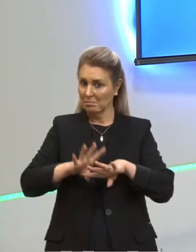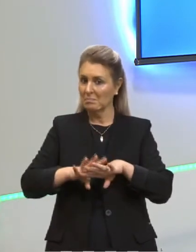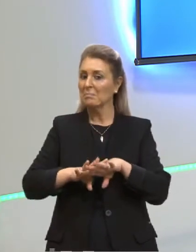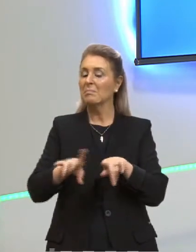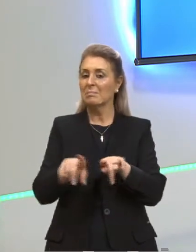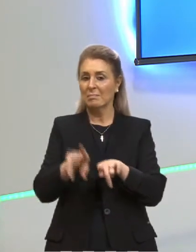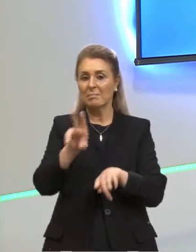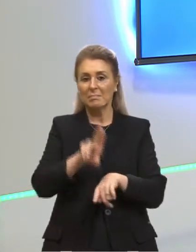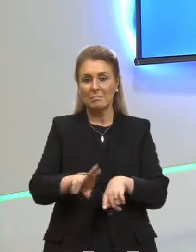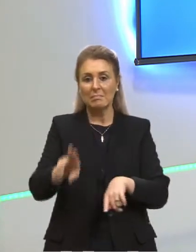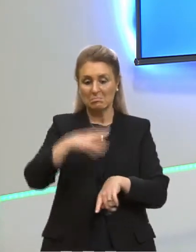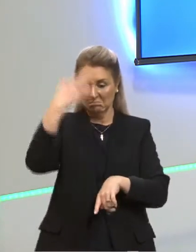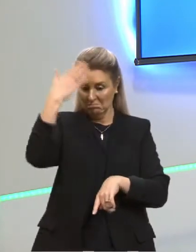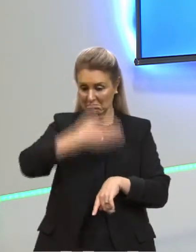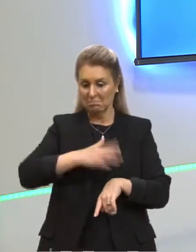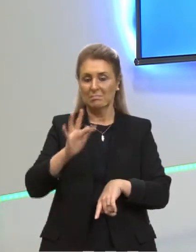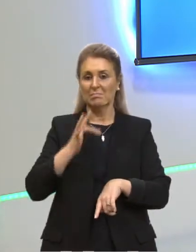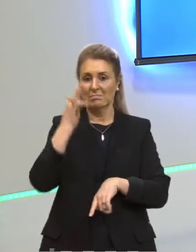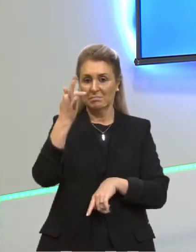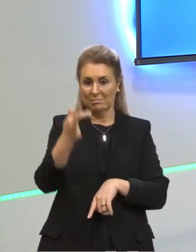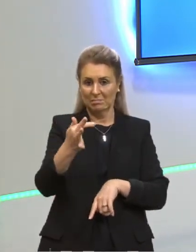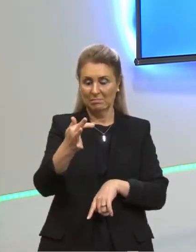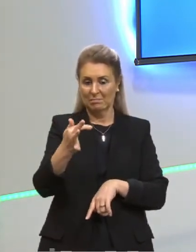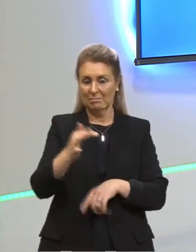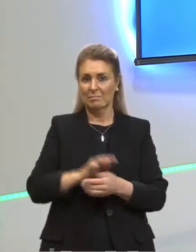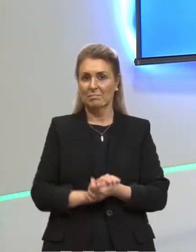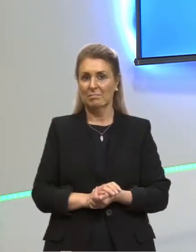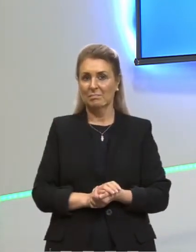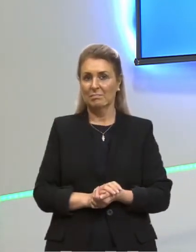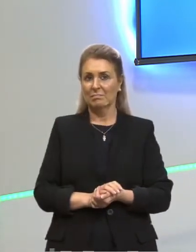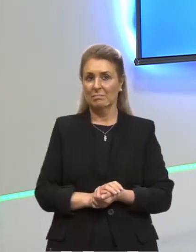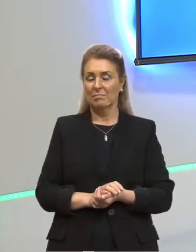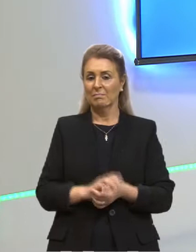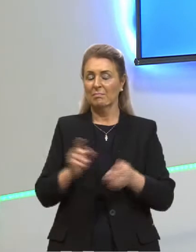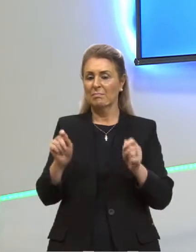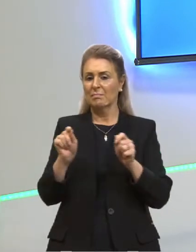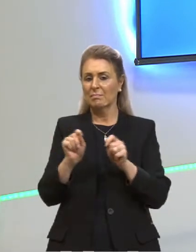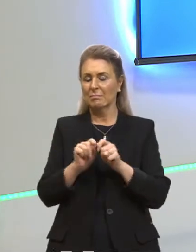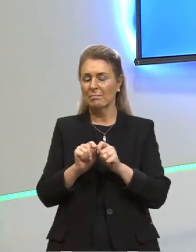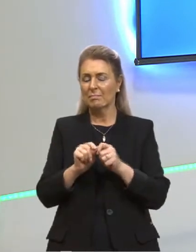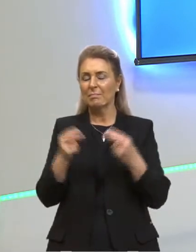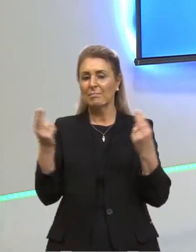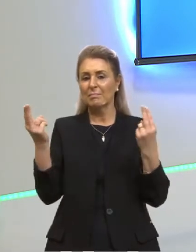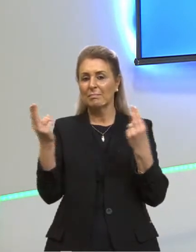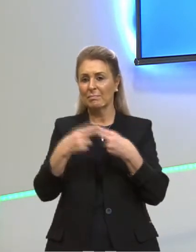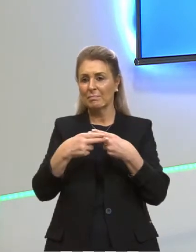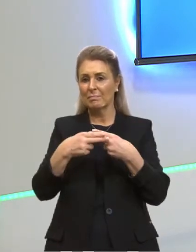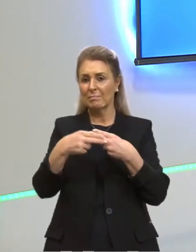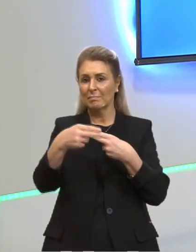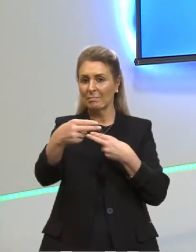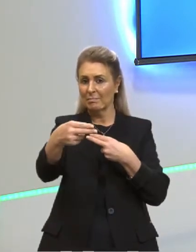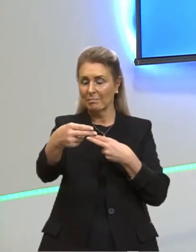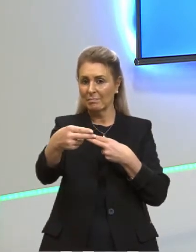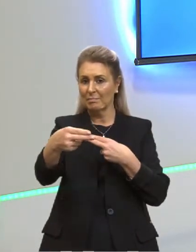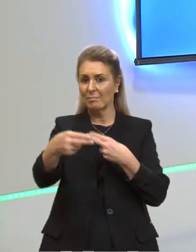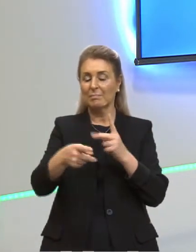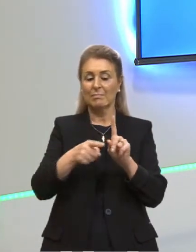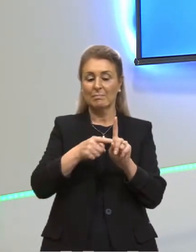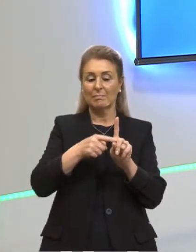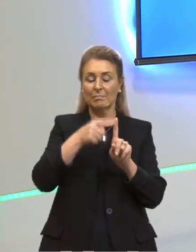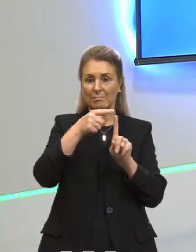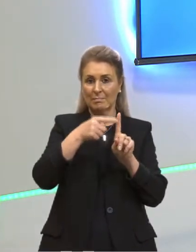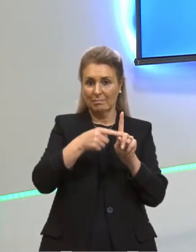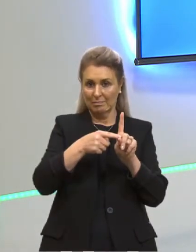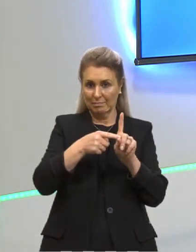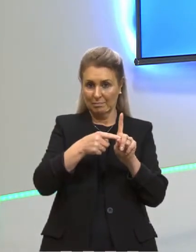e comprovadas. Não foi algo muito simples. Vamos falar um pouco sobre radiações térmicas. Isso é importante.